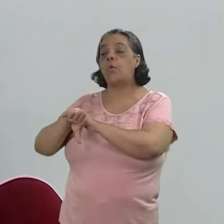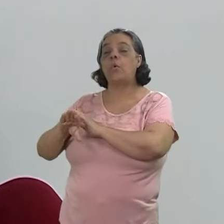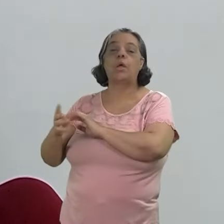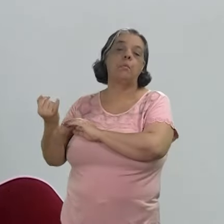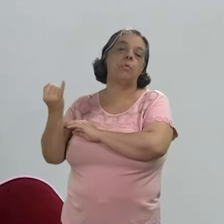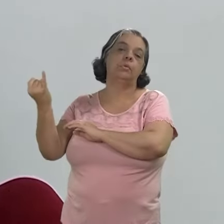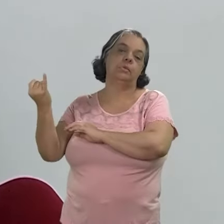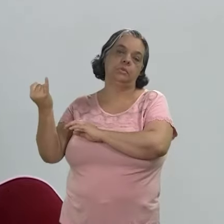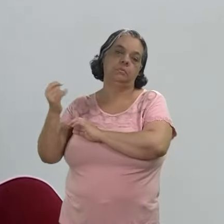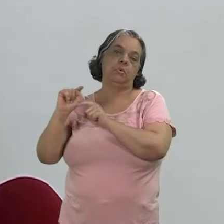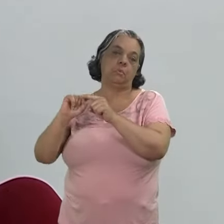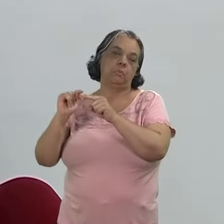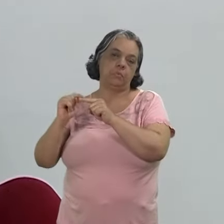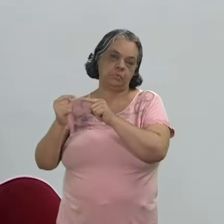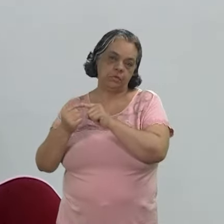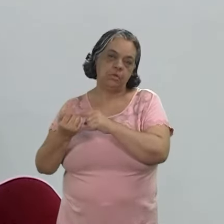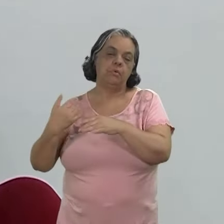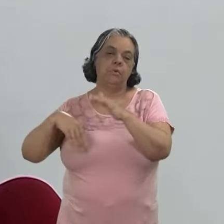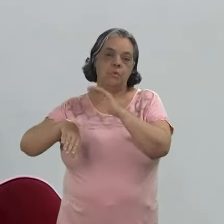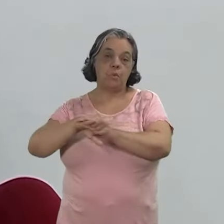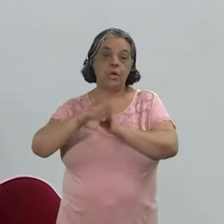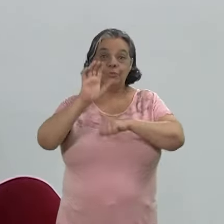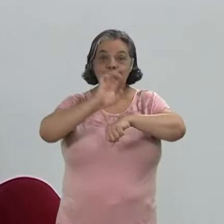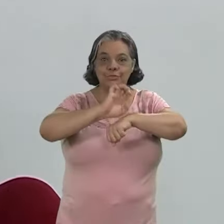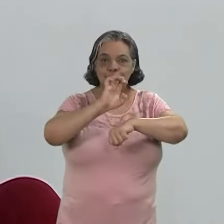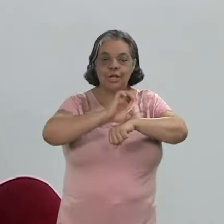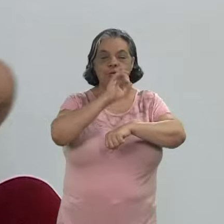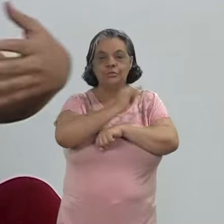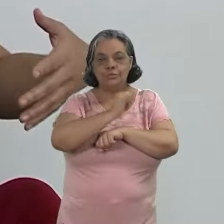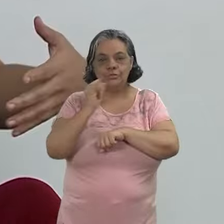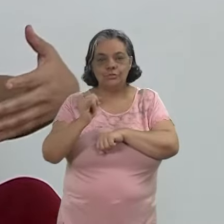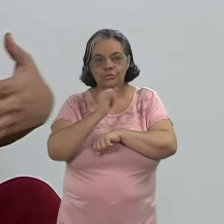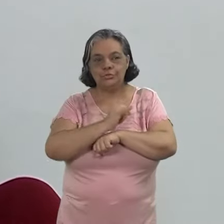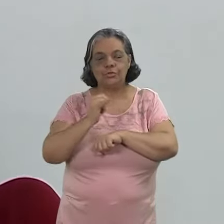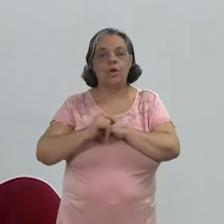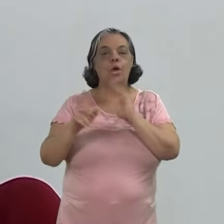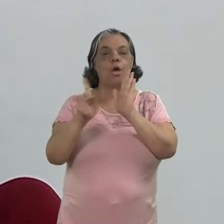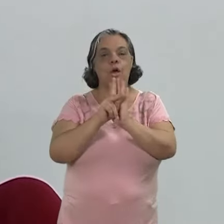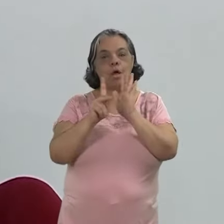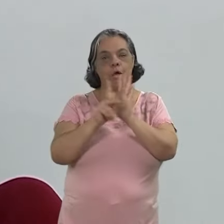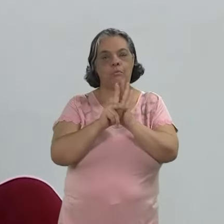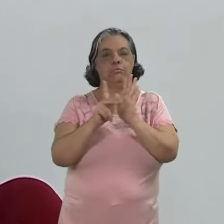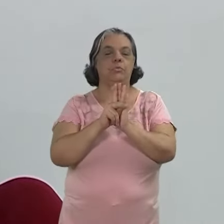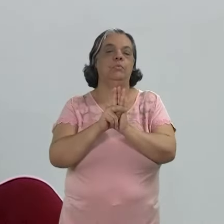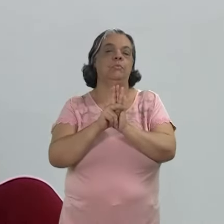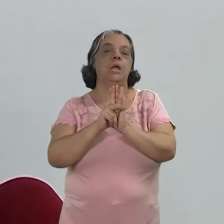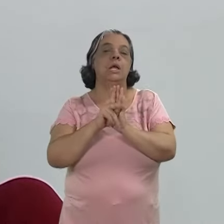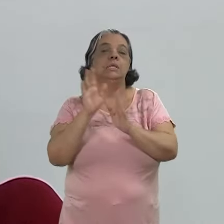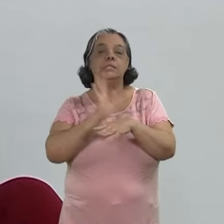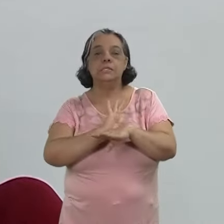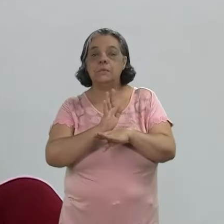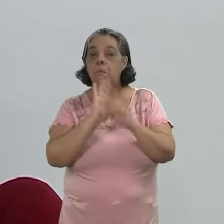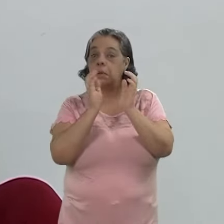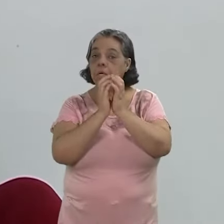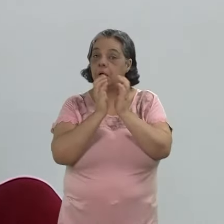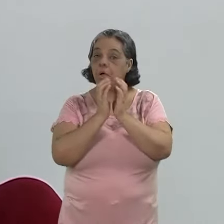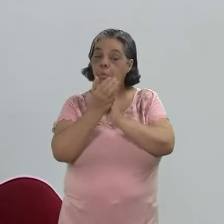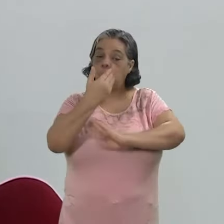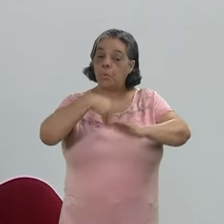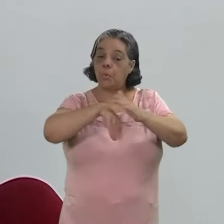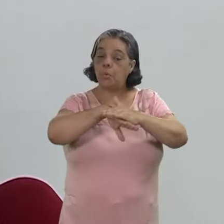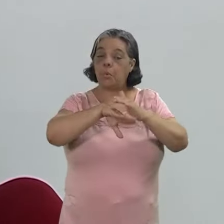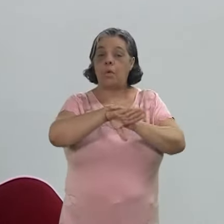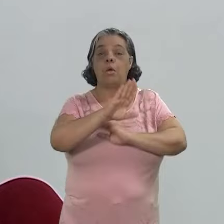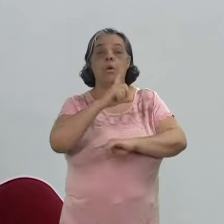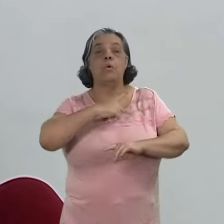comunidade em que ela está inserida. O Estado, instituições como a própria Cinemateca Pernambucana conservam uma